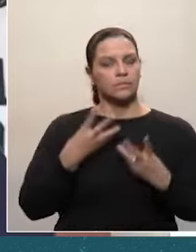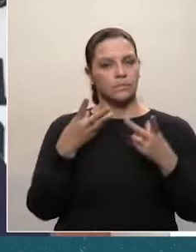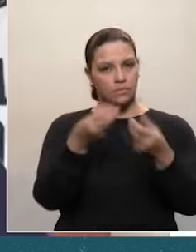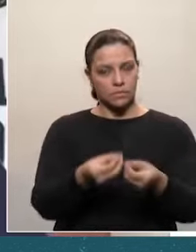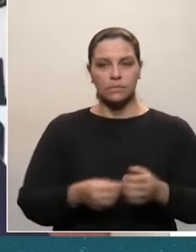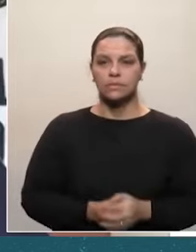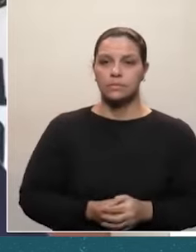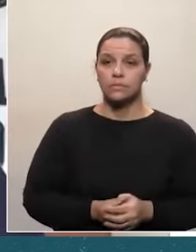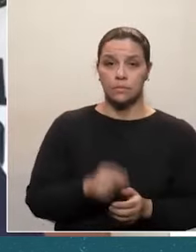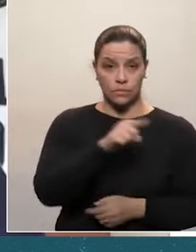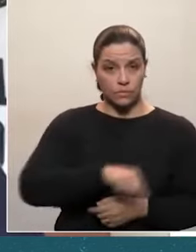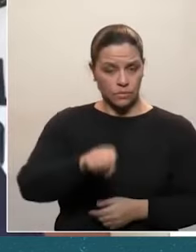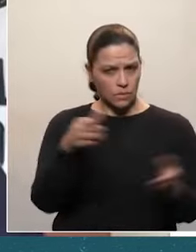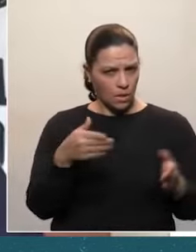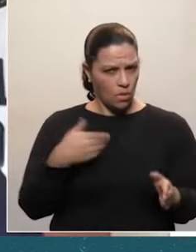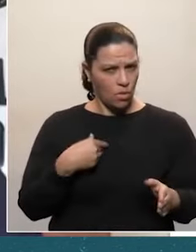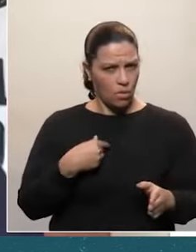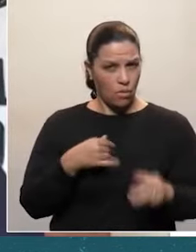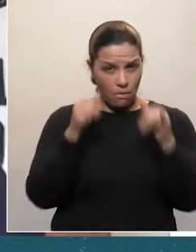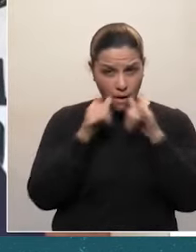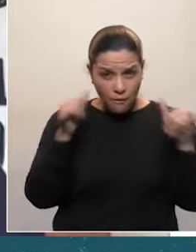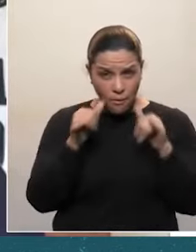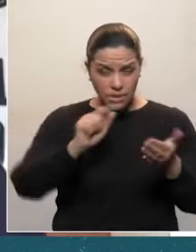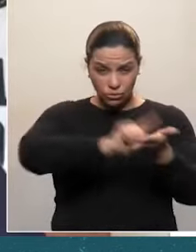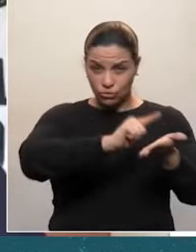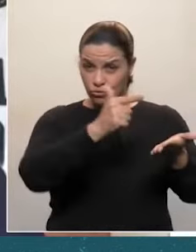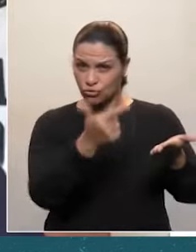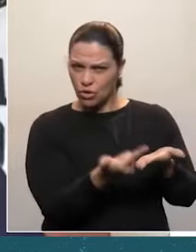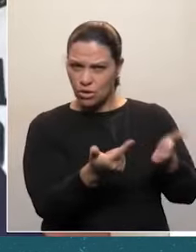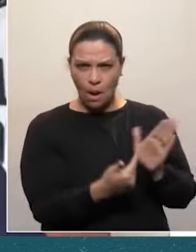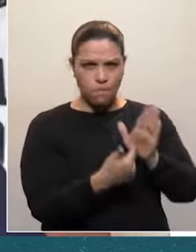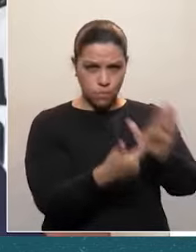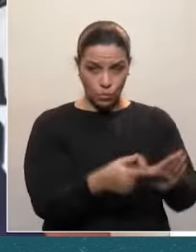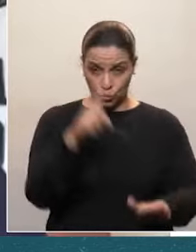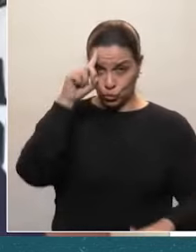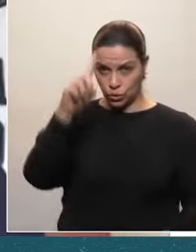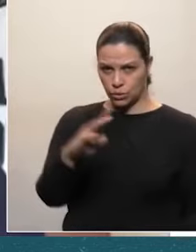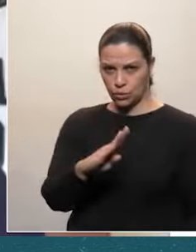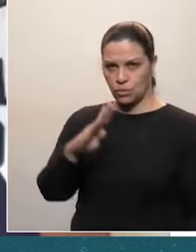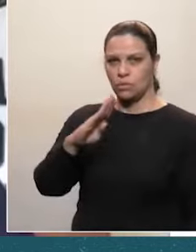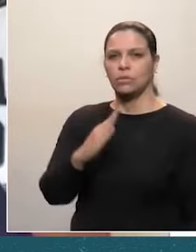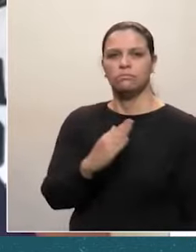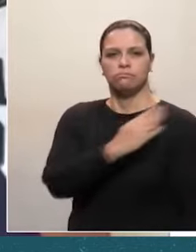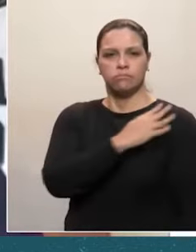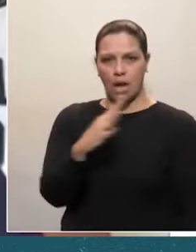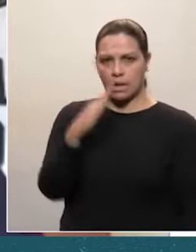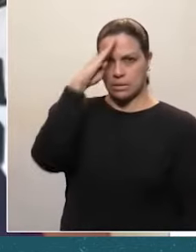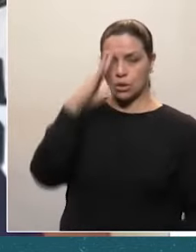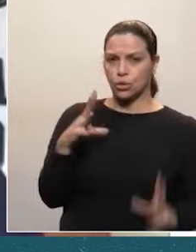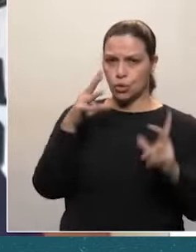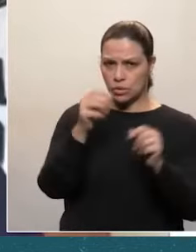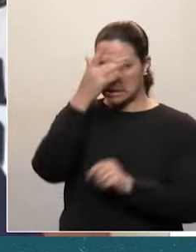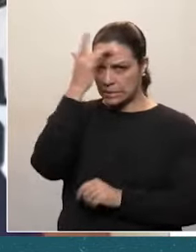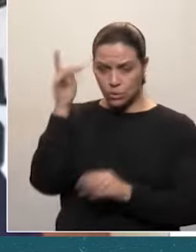Senhoras e senhores, a notícia foi estampada em todos os jornais. No dia do Exército, diante do quartel-general